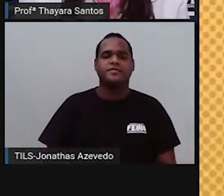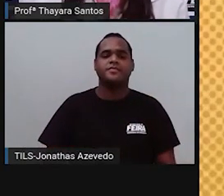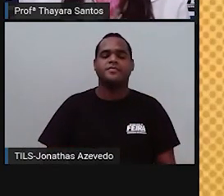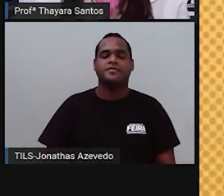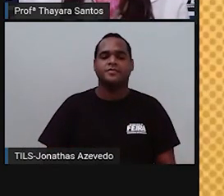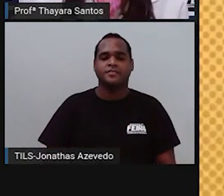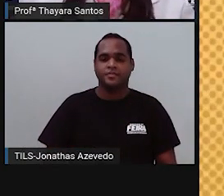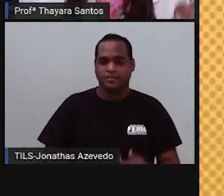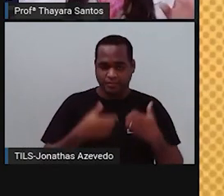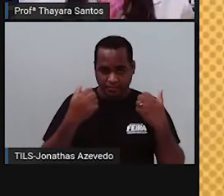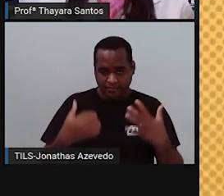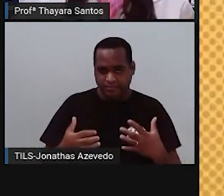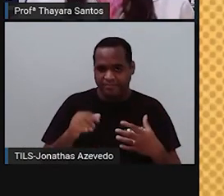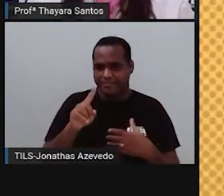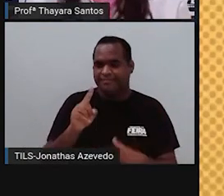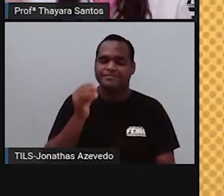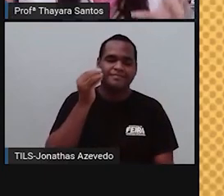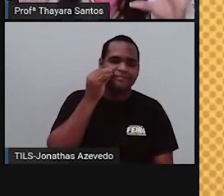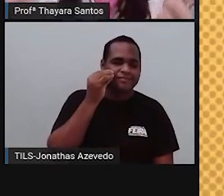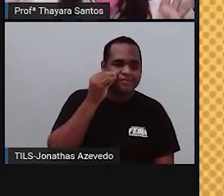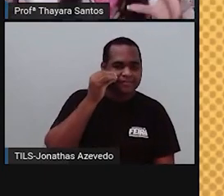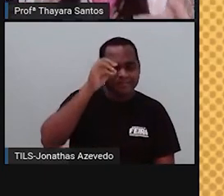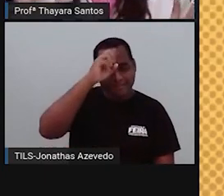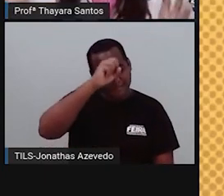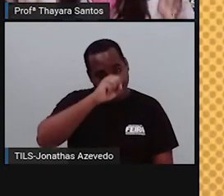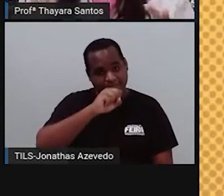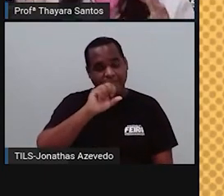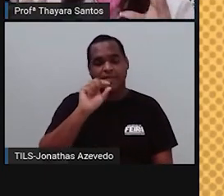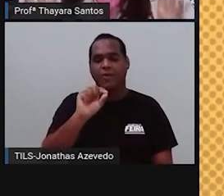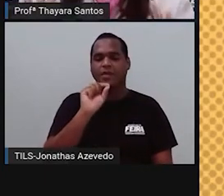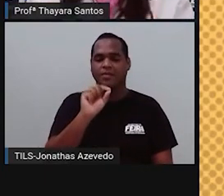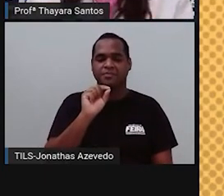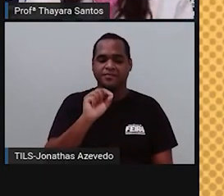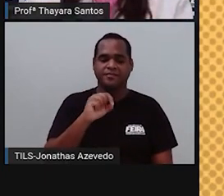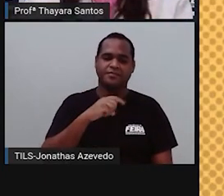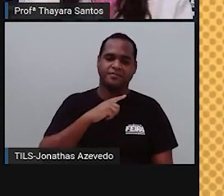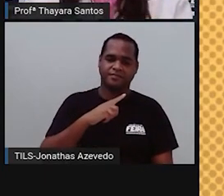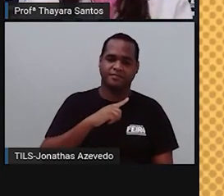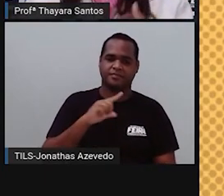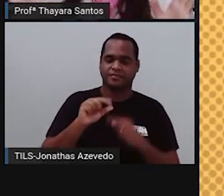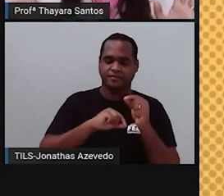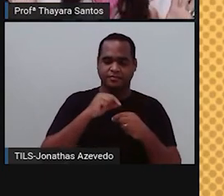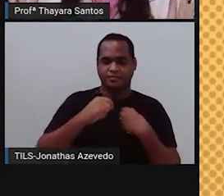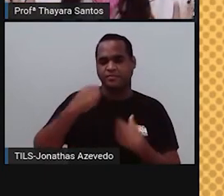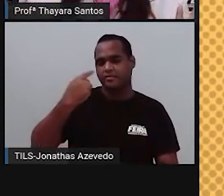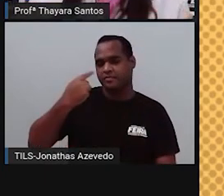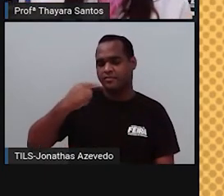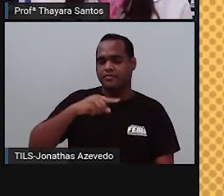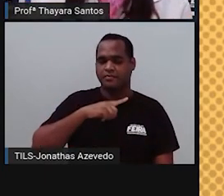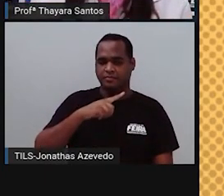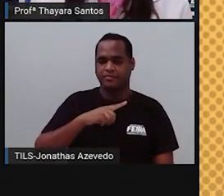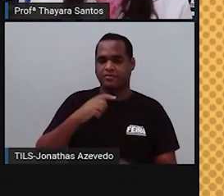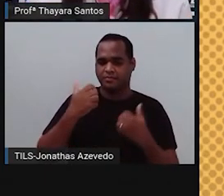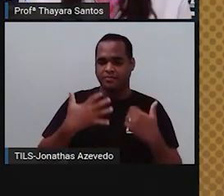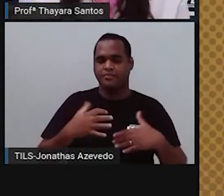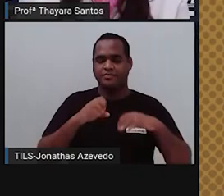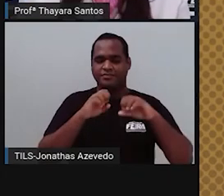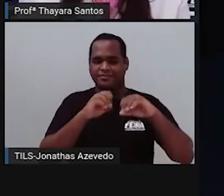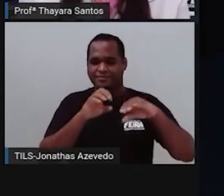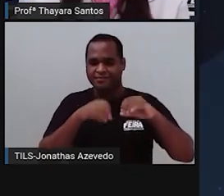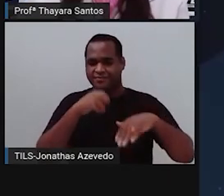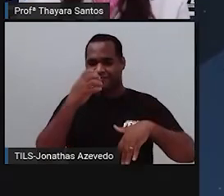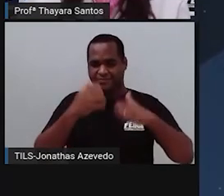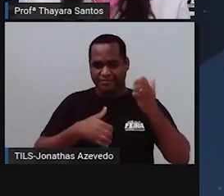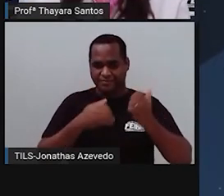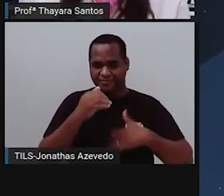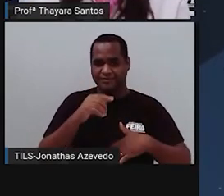Agora a gente vai testar esse conhecimento aí que a gente teve, dessa primeira fase aqui da nossa aula. E para